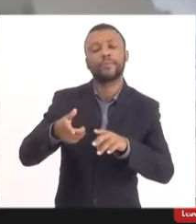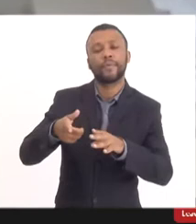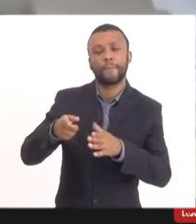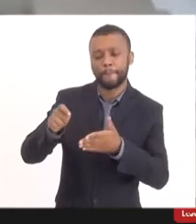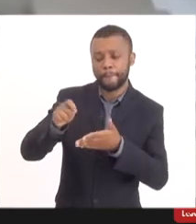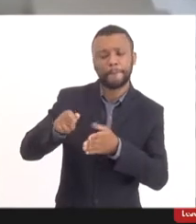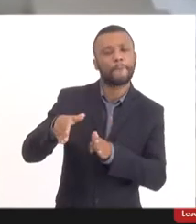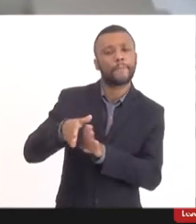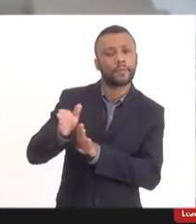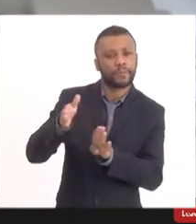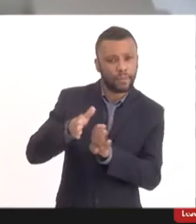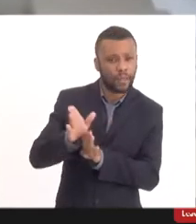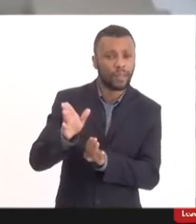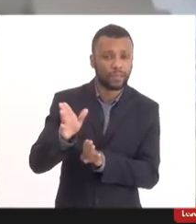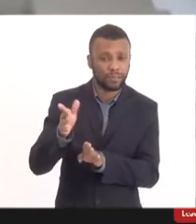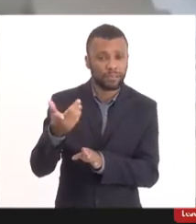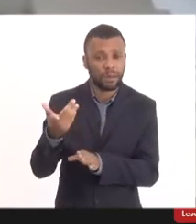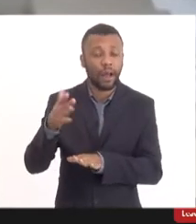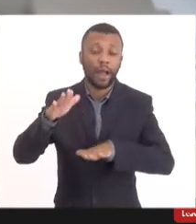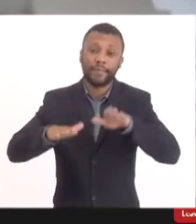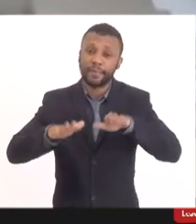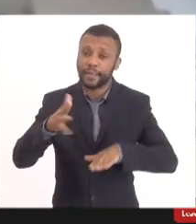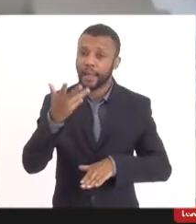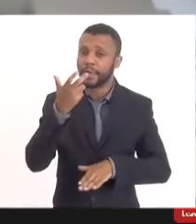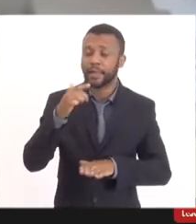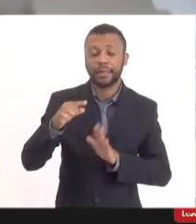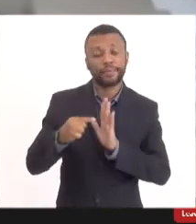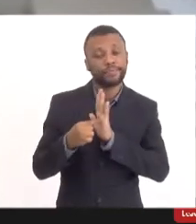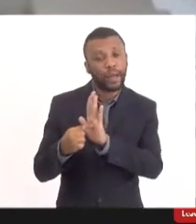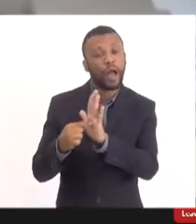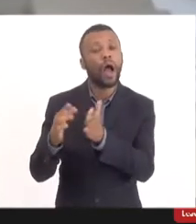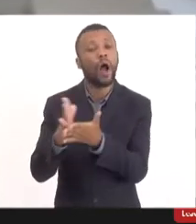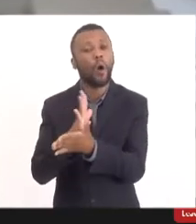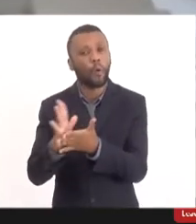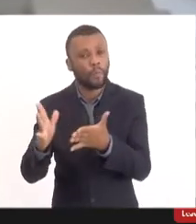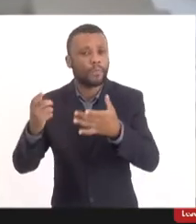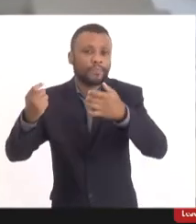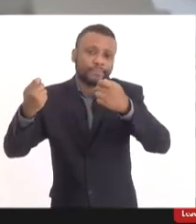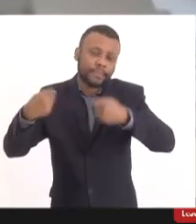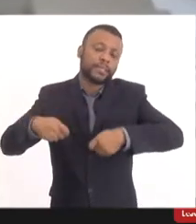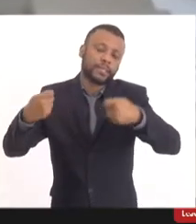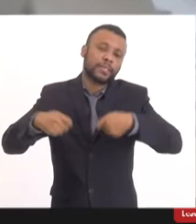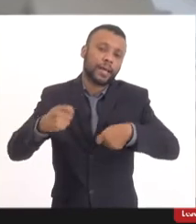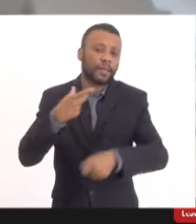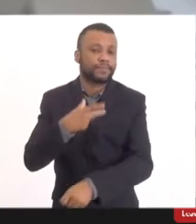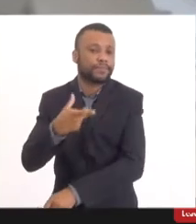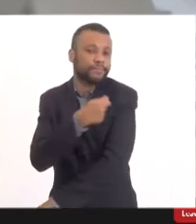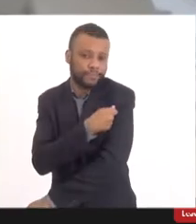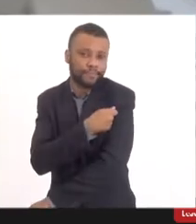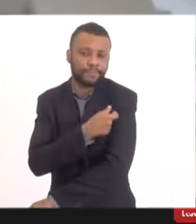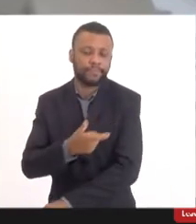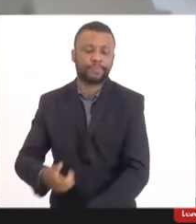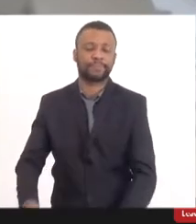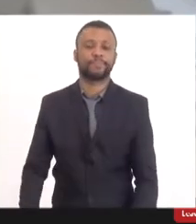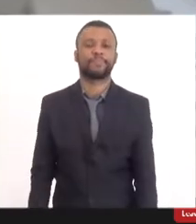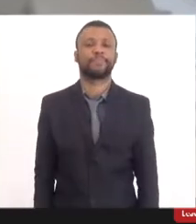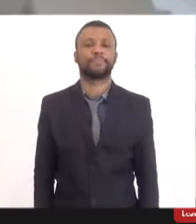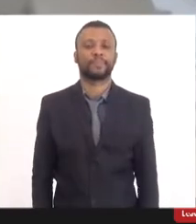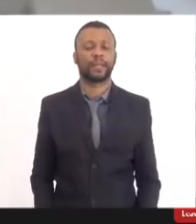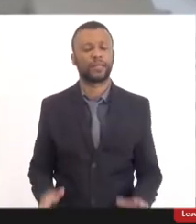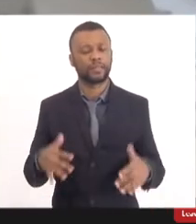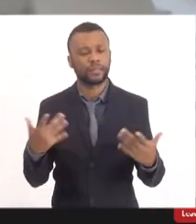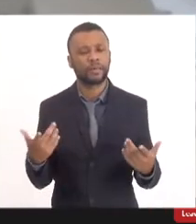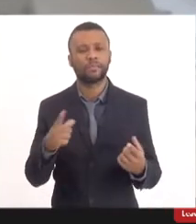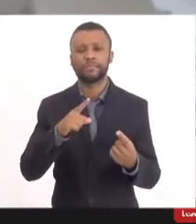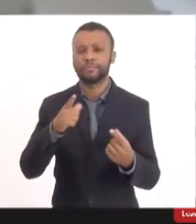apresenta alguma comorbidade e a necessidade de que seja vacinado. Então, é nesse sentido,